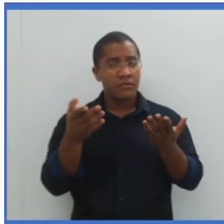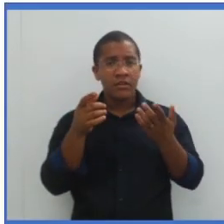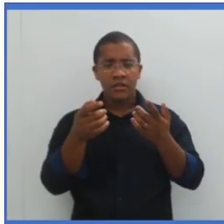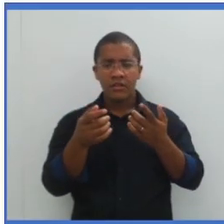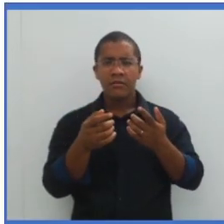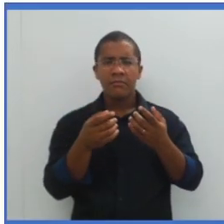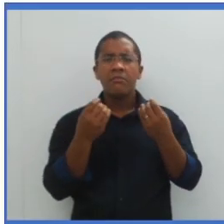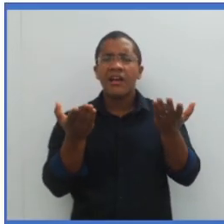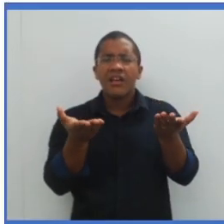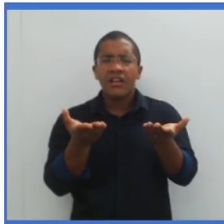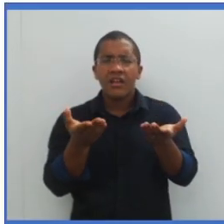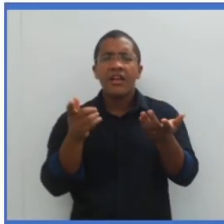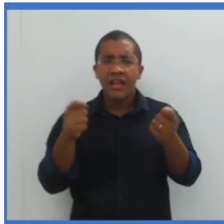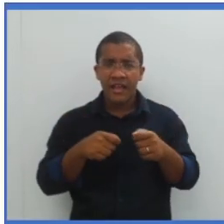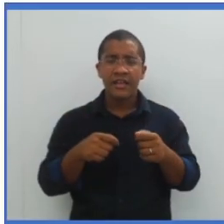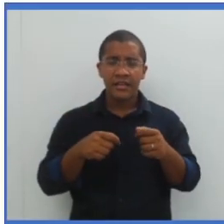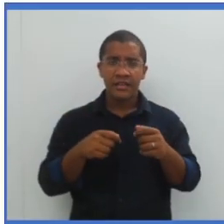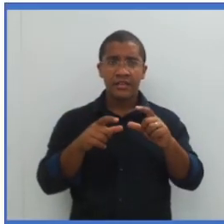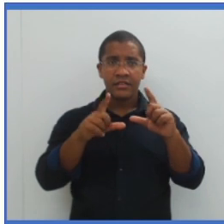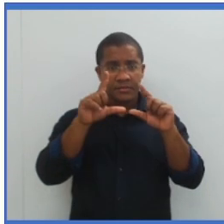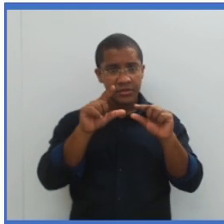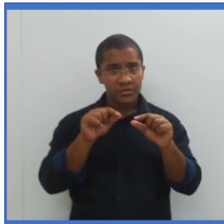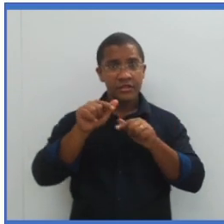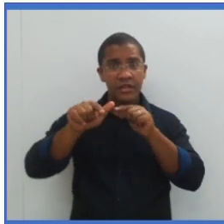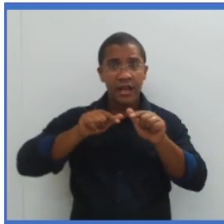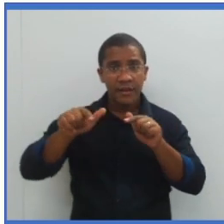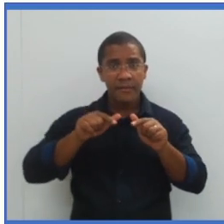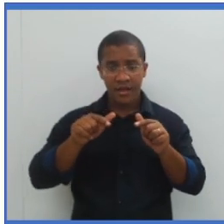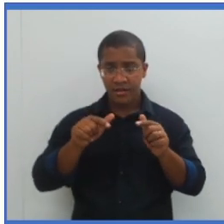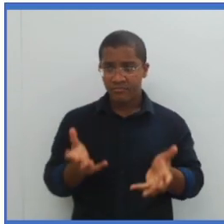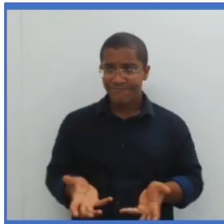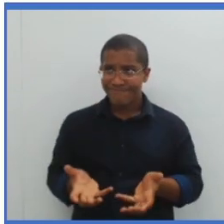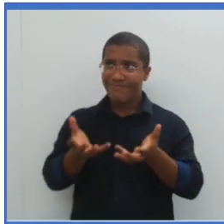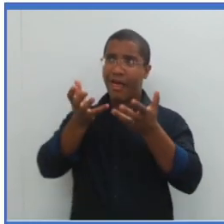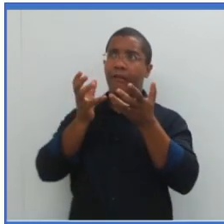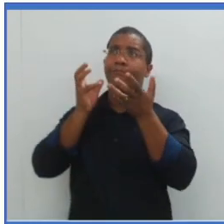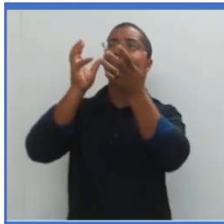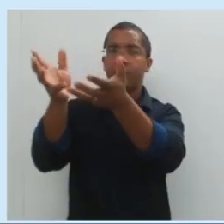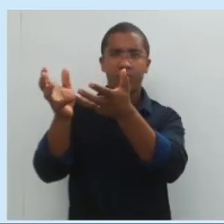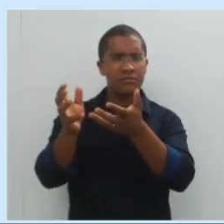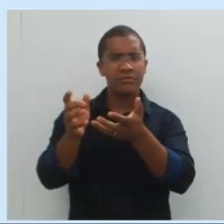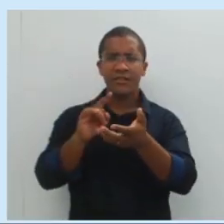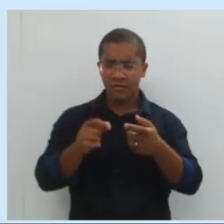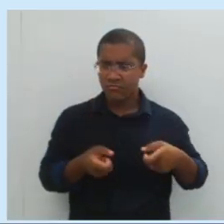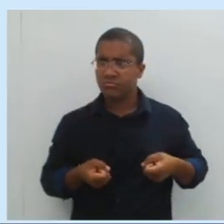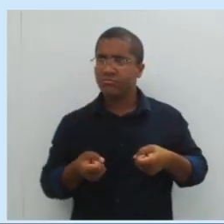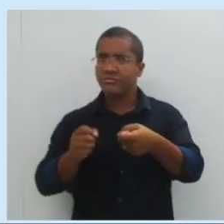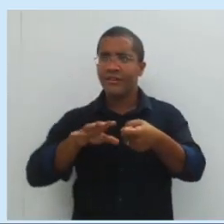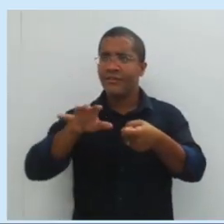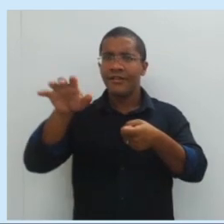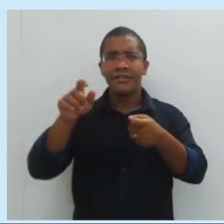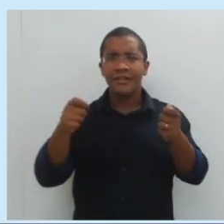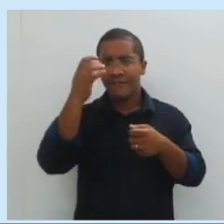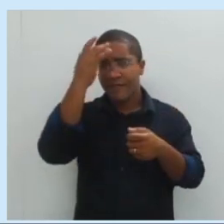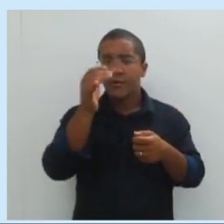inclinado serve para quê? Para reduzir o trabalho em um plano vertical. Ora, se eu quero